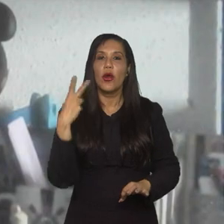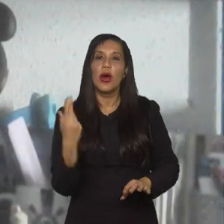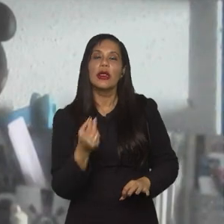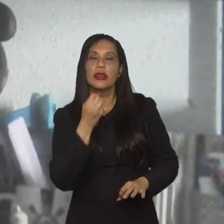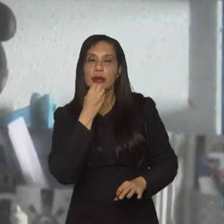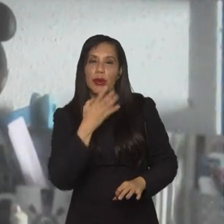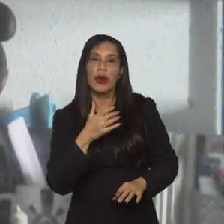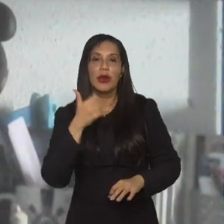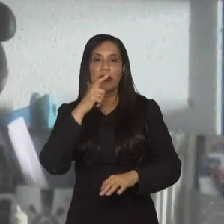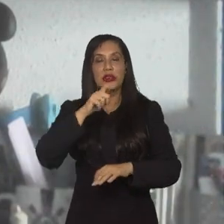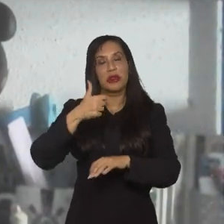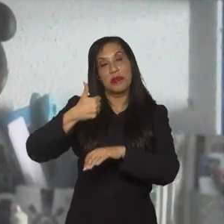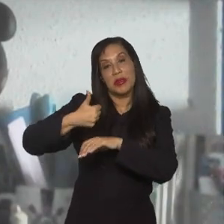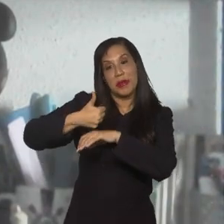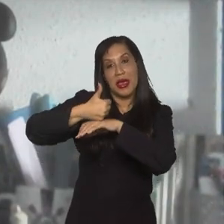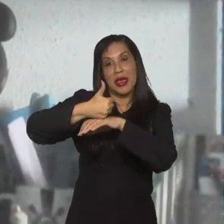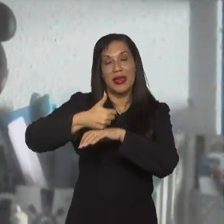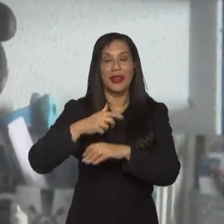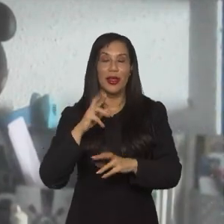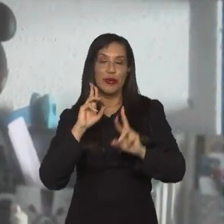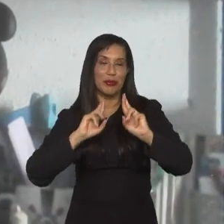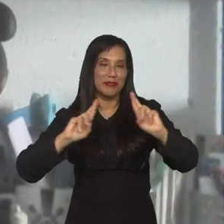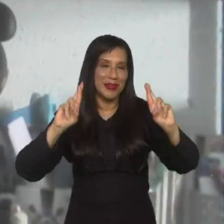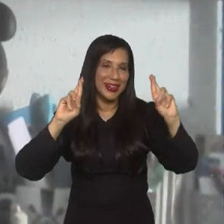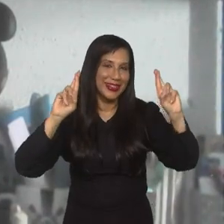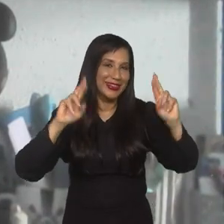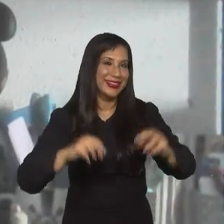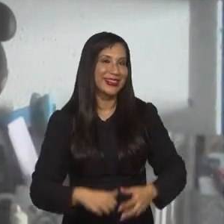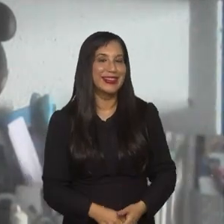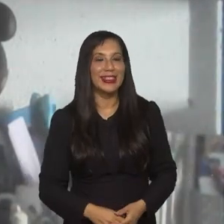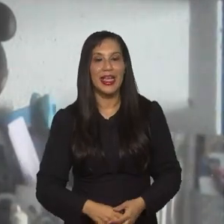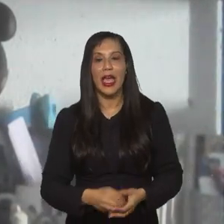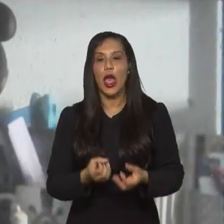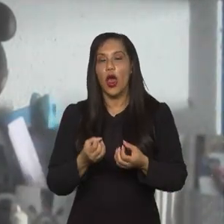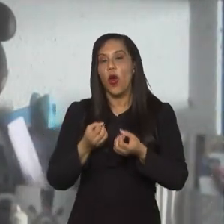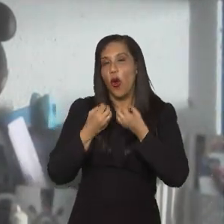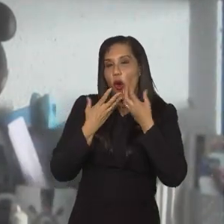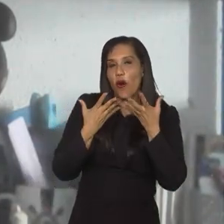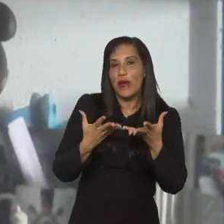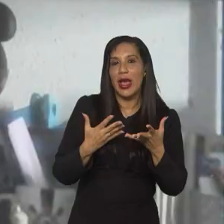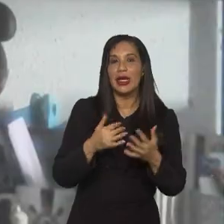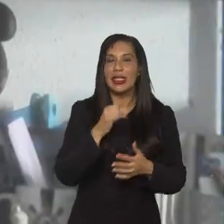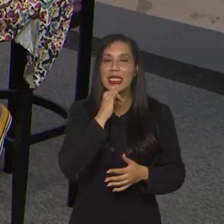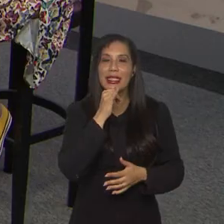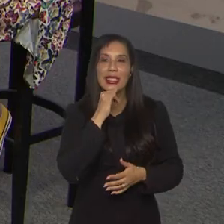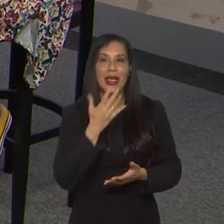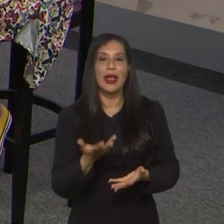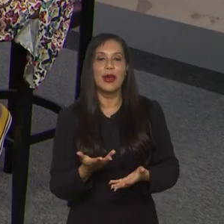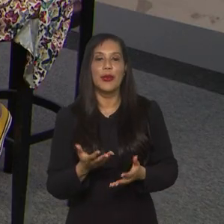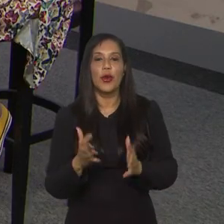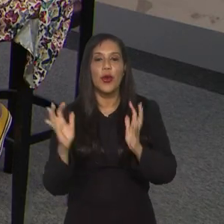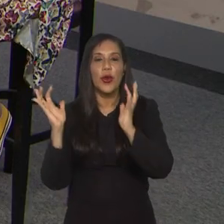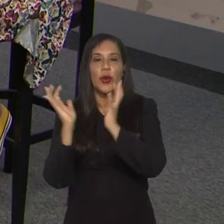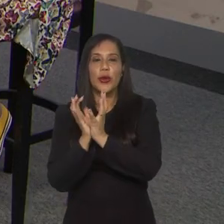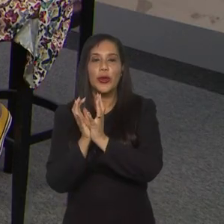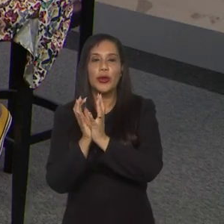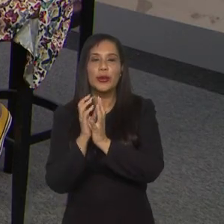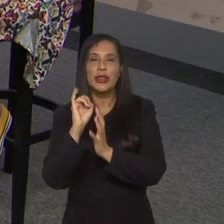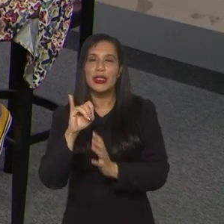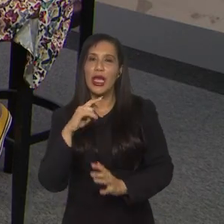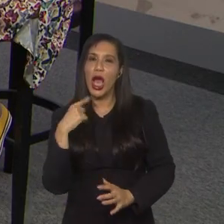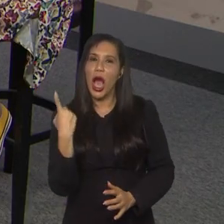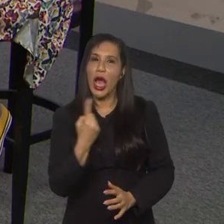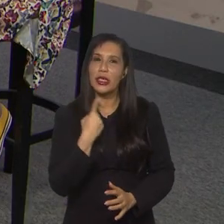belisca até o primeiro lugar, mas eu muito esperançosa, né, então, eu confesso que eu não fiz direito o chaveamento, se a